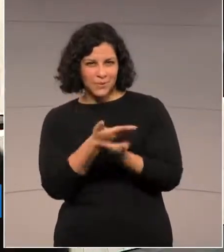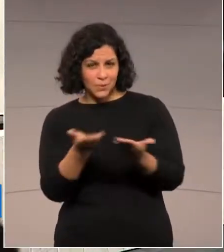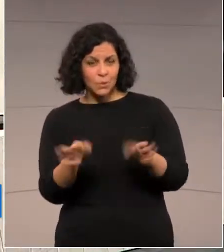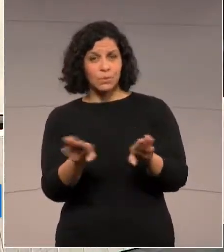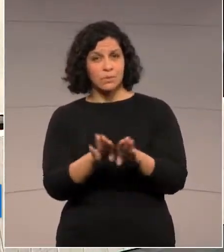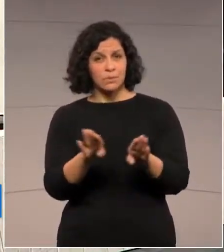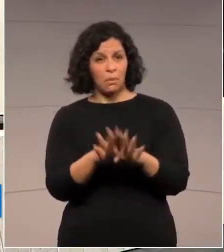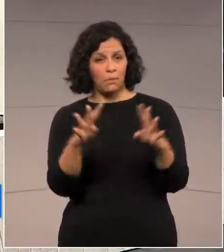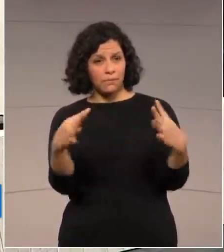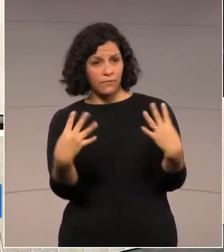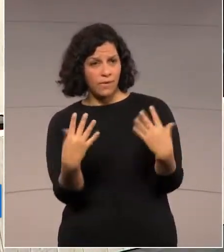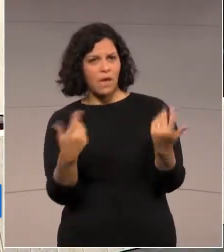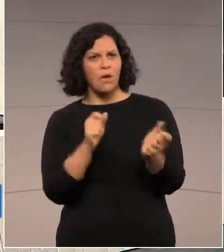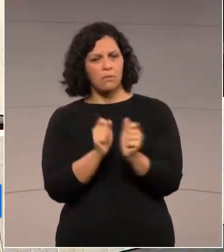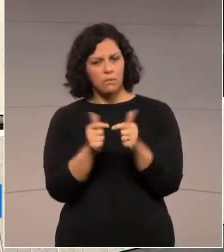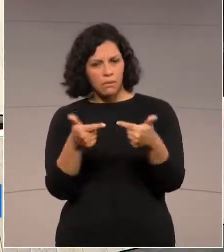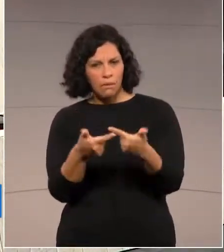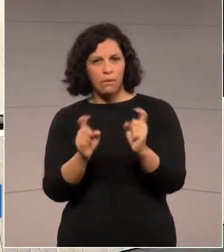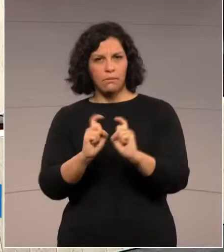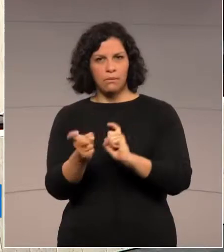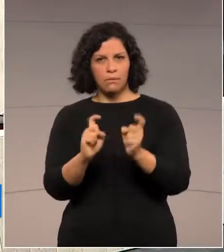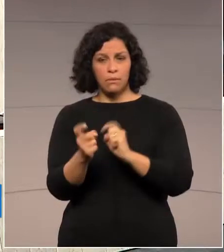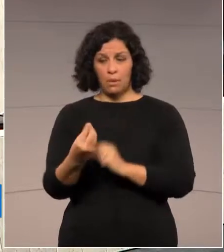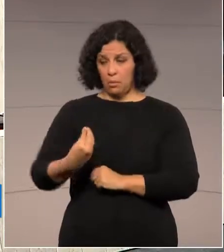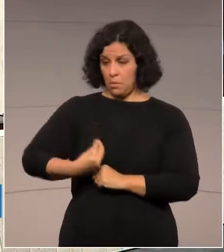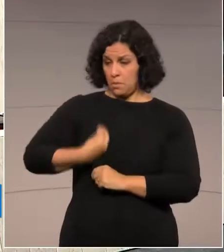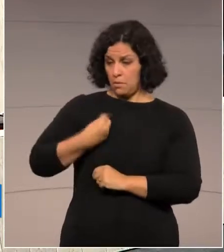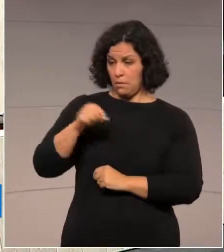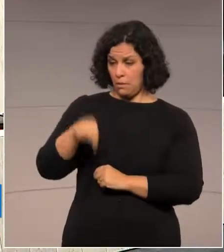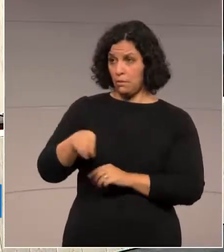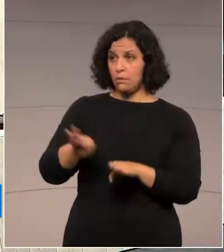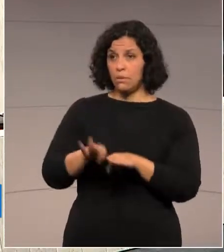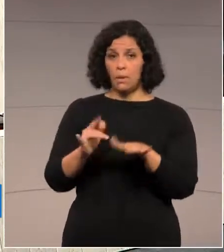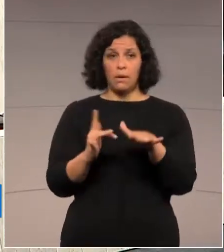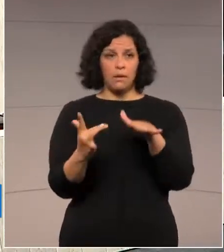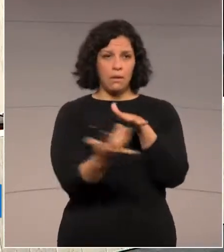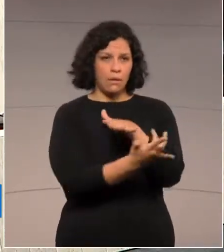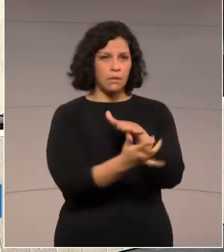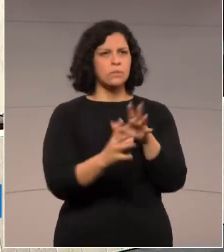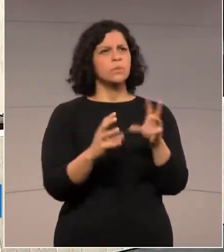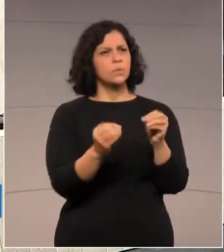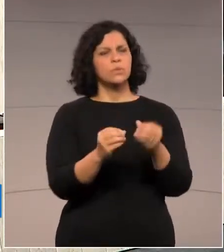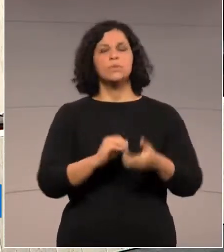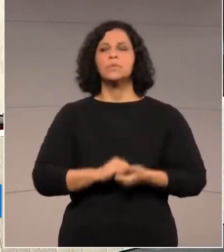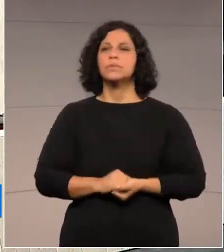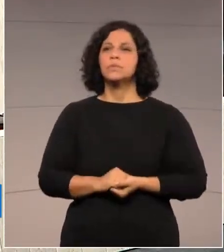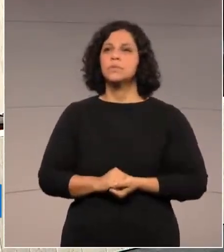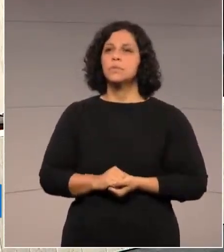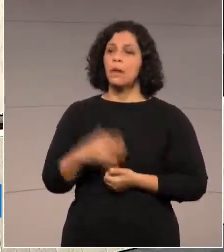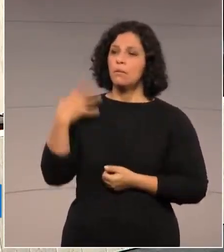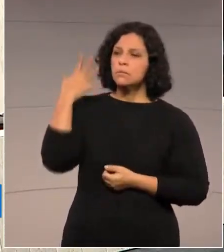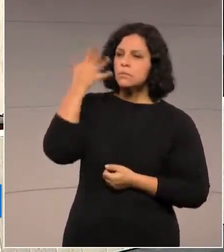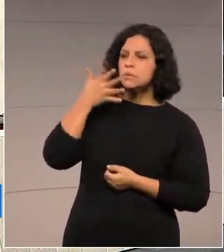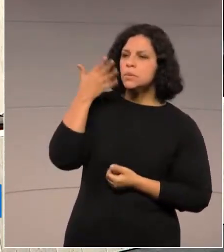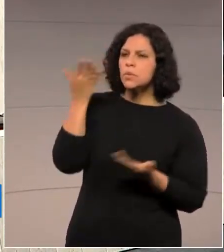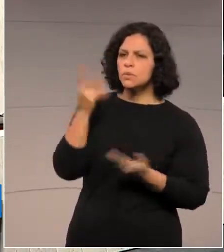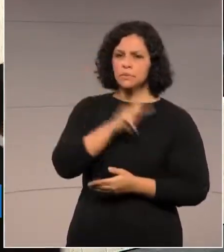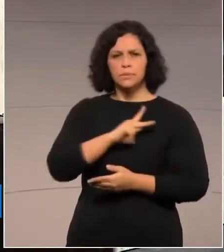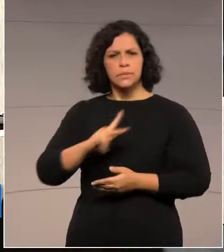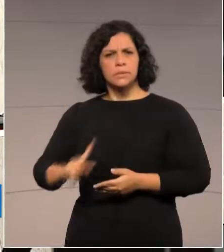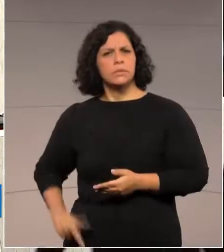acompanham a sessão, com suas presenças aqui e pelos meios de comunicação. Venho a essa tribuna, senhor presidente, para